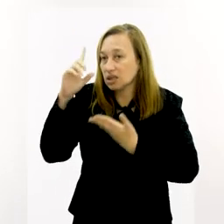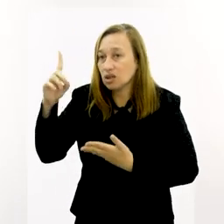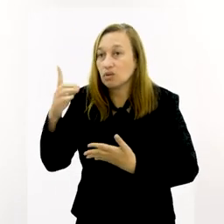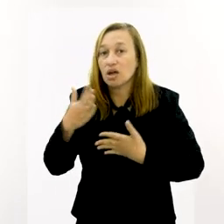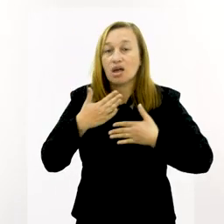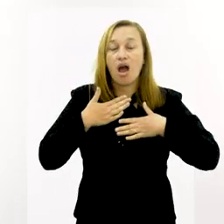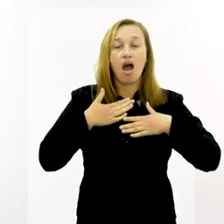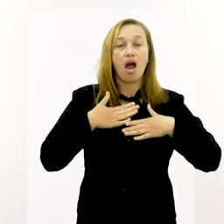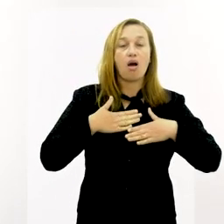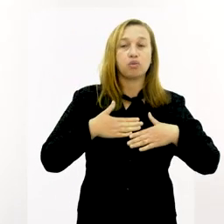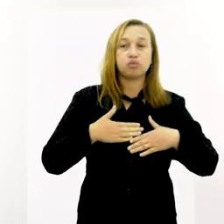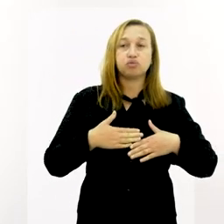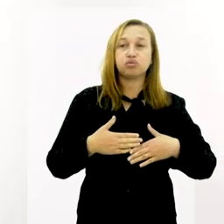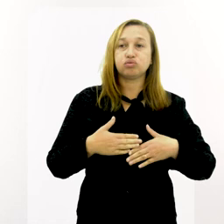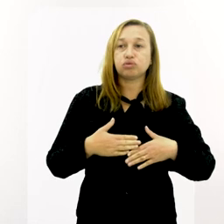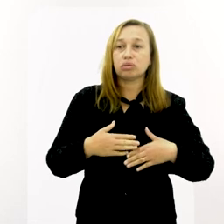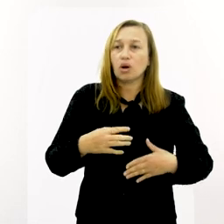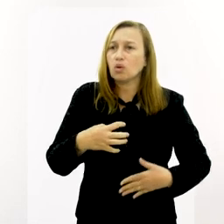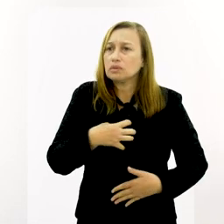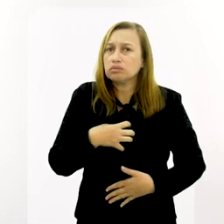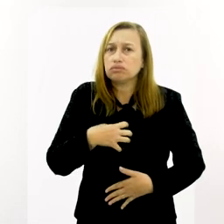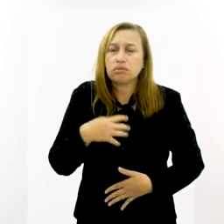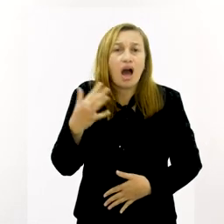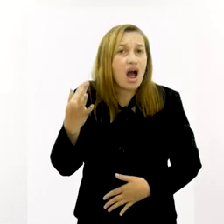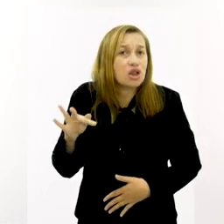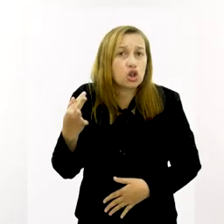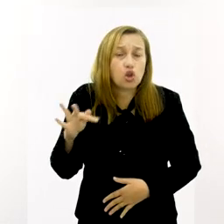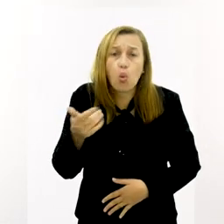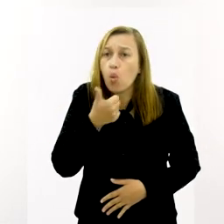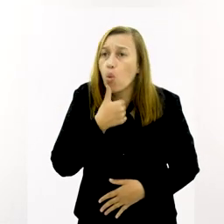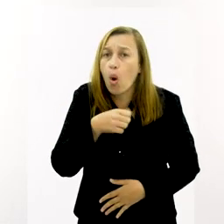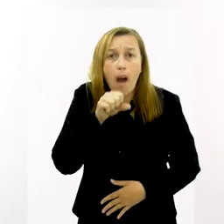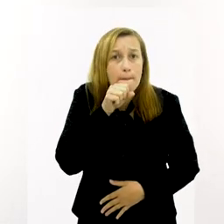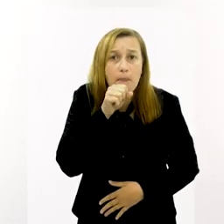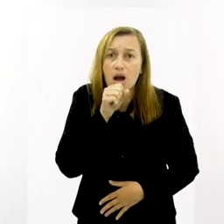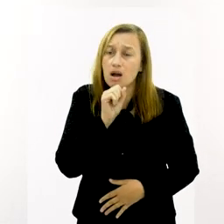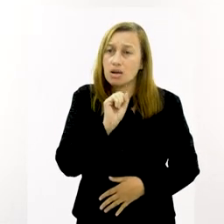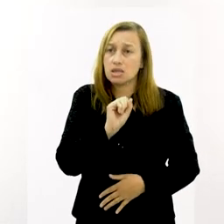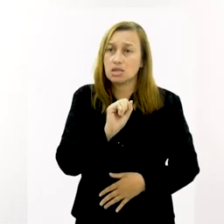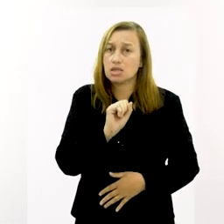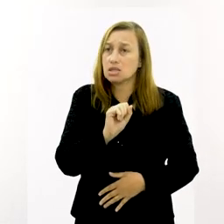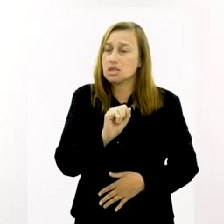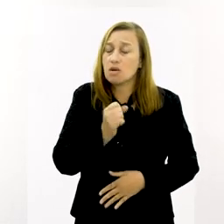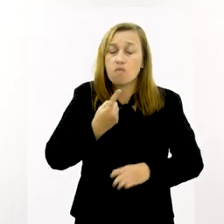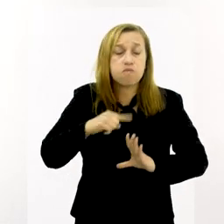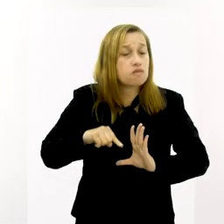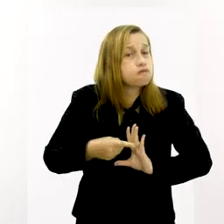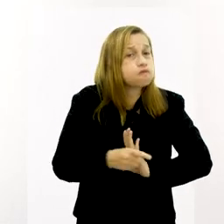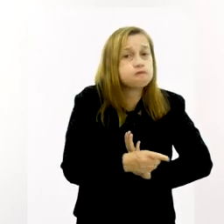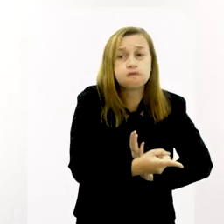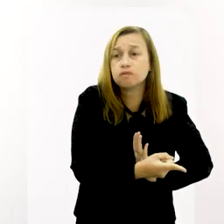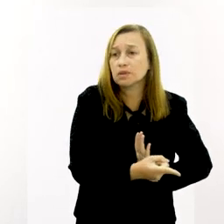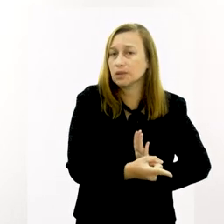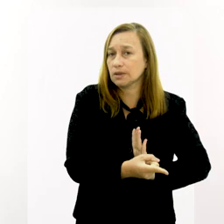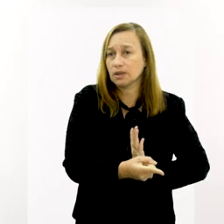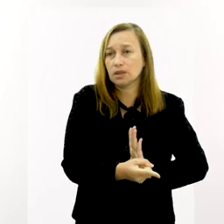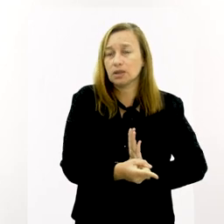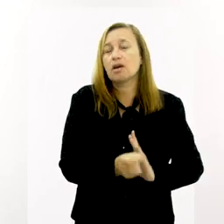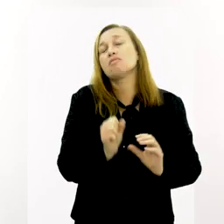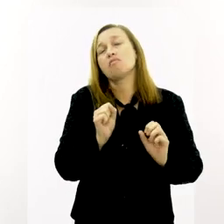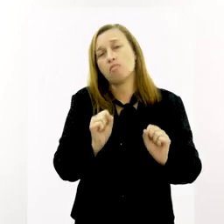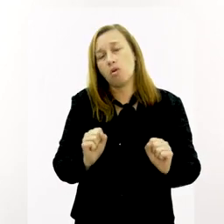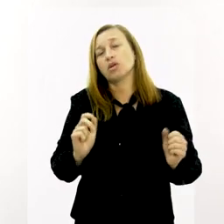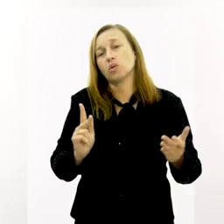a Deus. Tu encosta e você vê a dor daquela mãe, gente. Aquela dor ali é a dor mais profunda